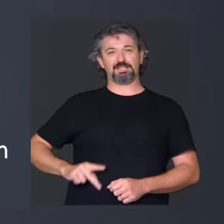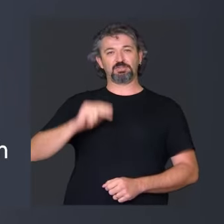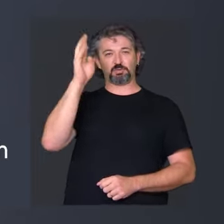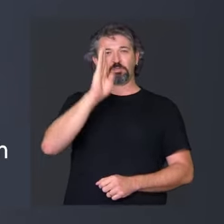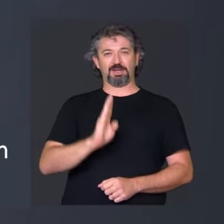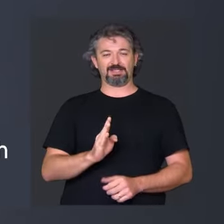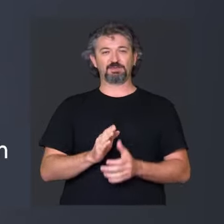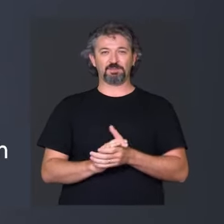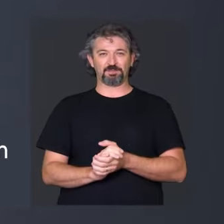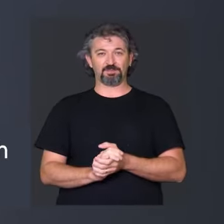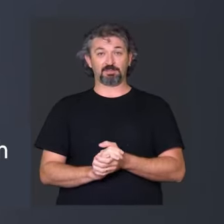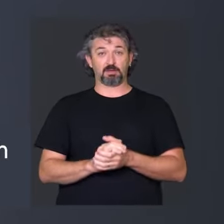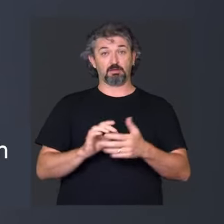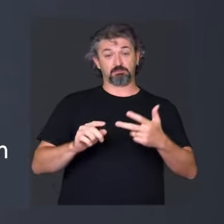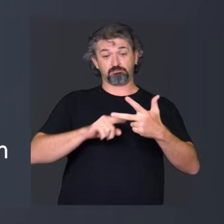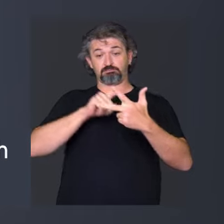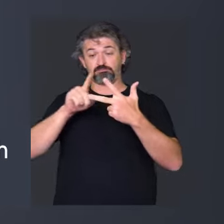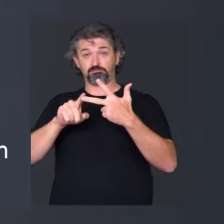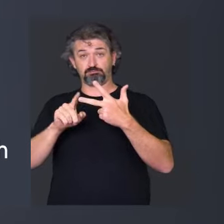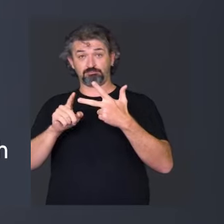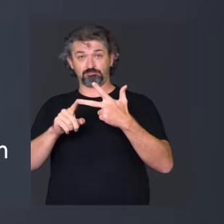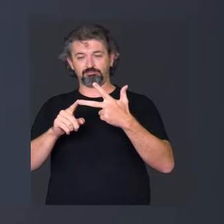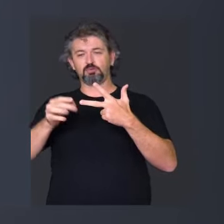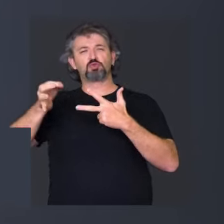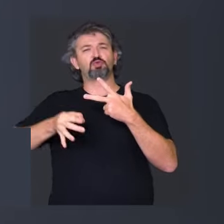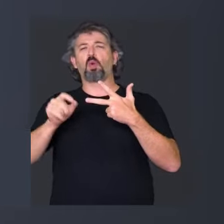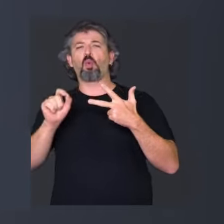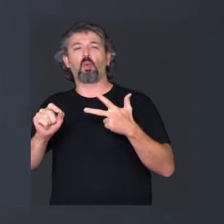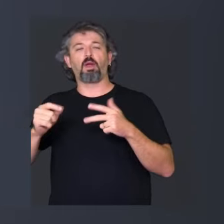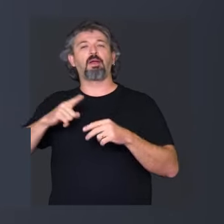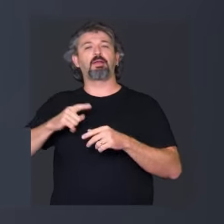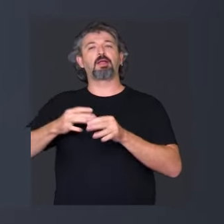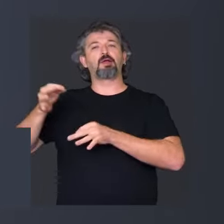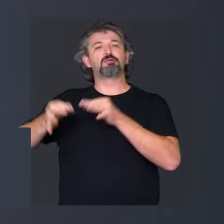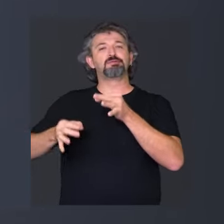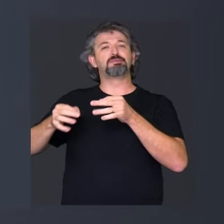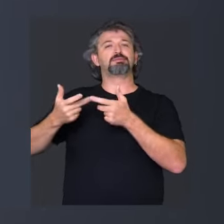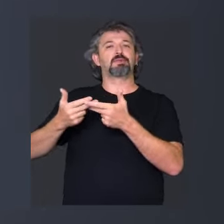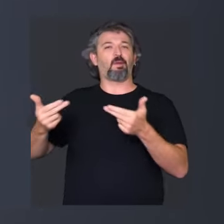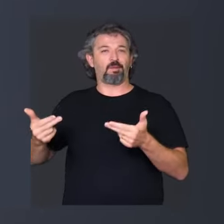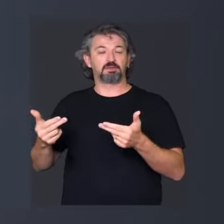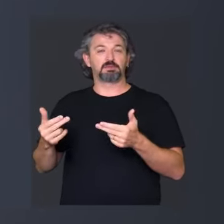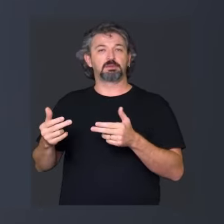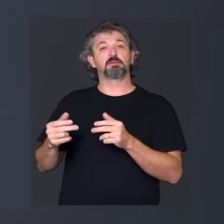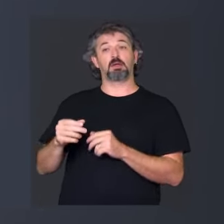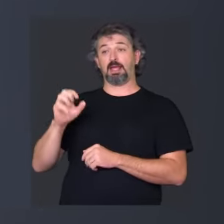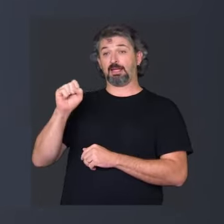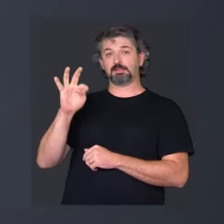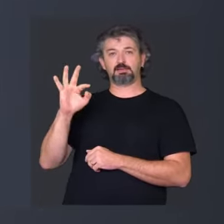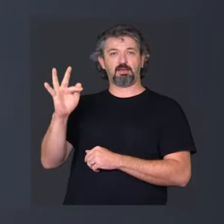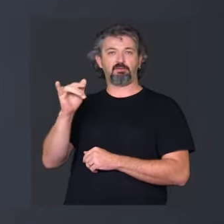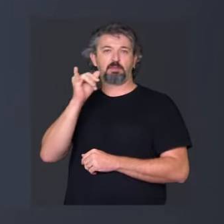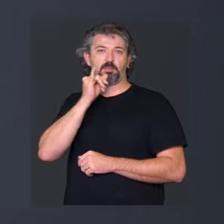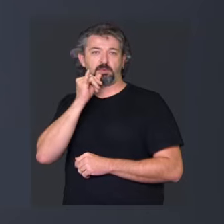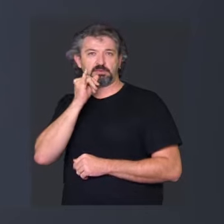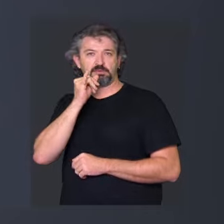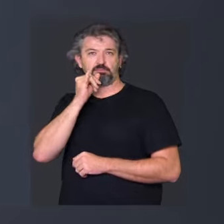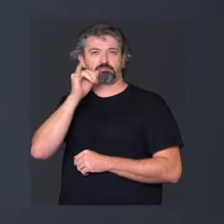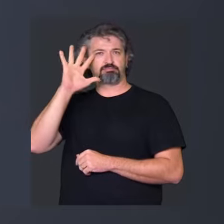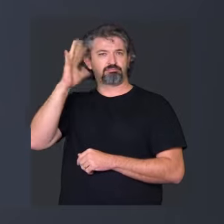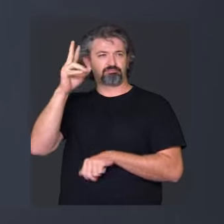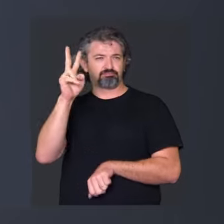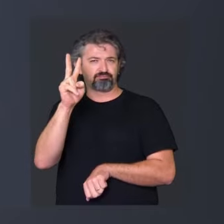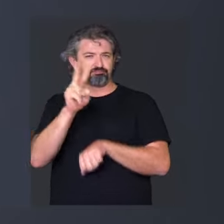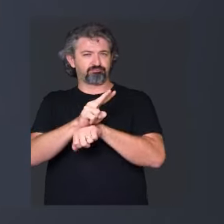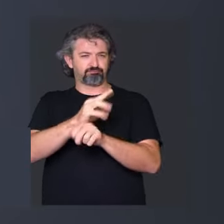exercido por quem ocupa a presidência da república. Já os órgãos da justiça exercem o poder judiciário, cabe ao